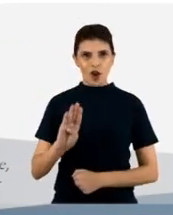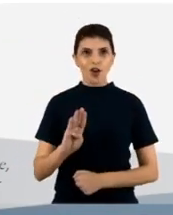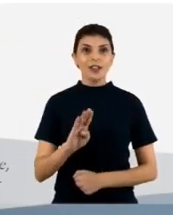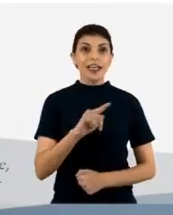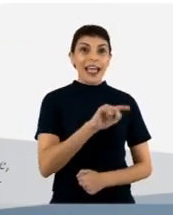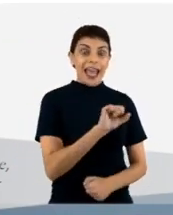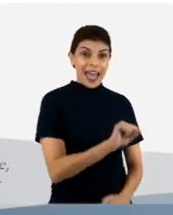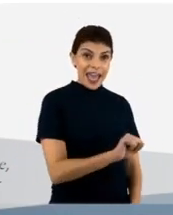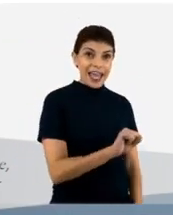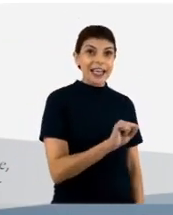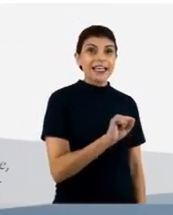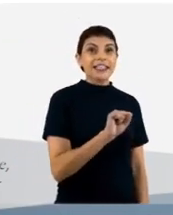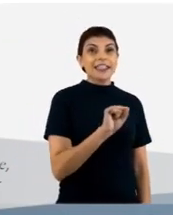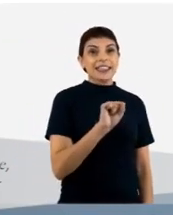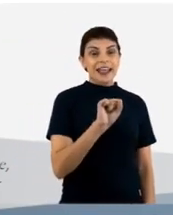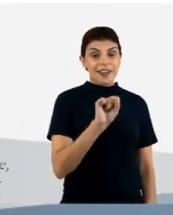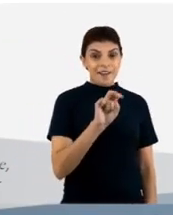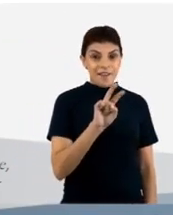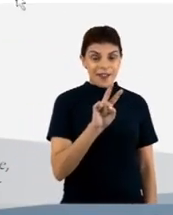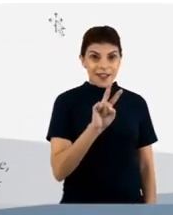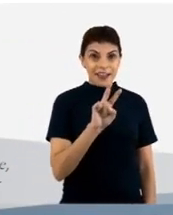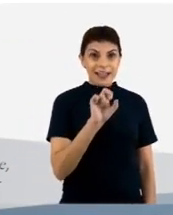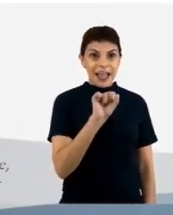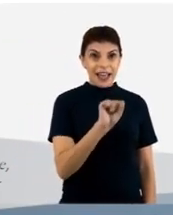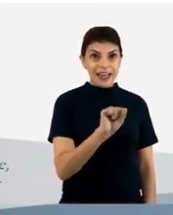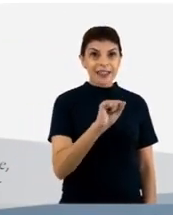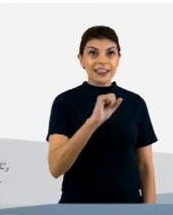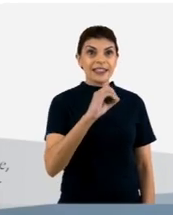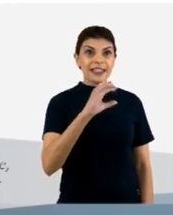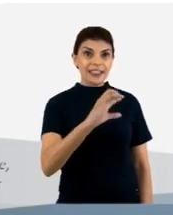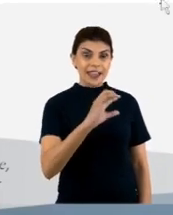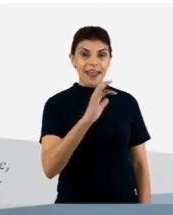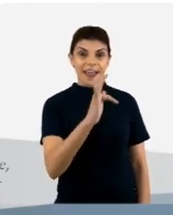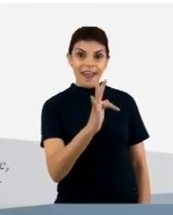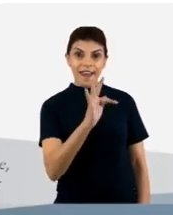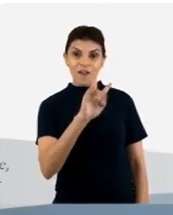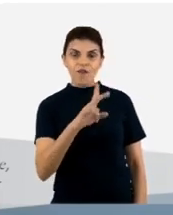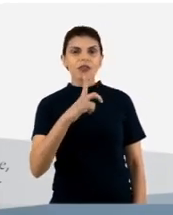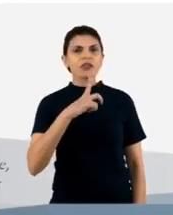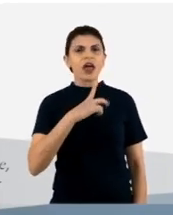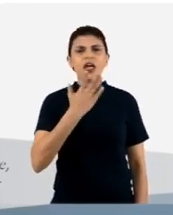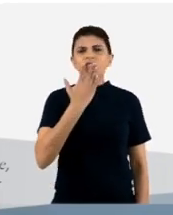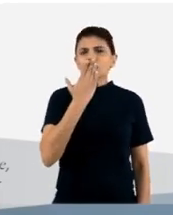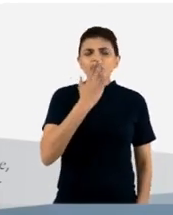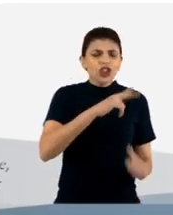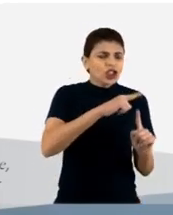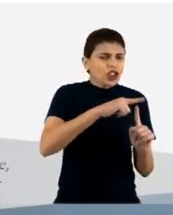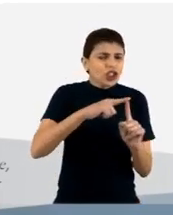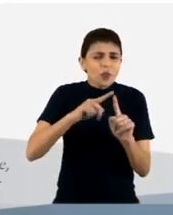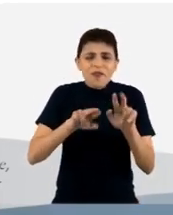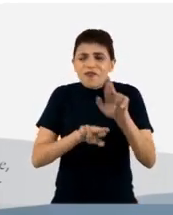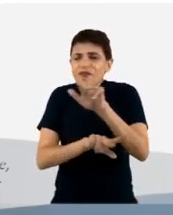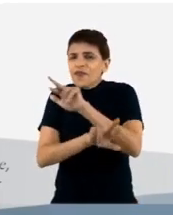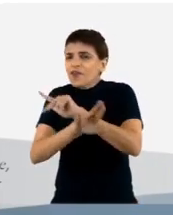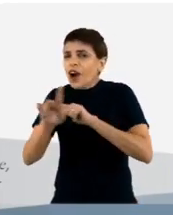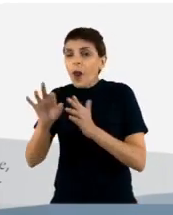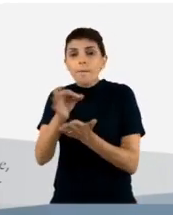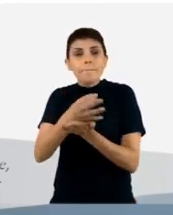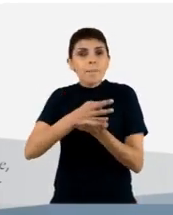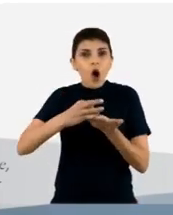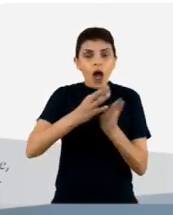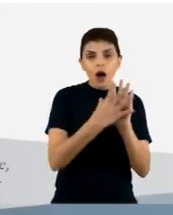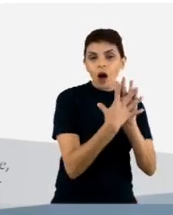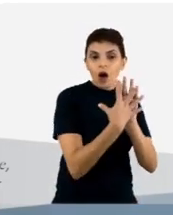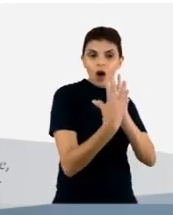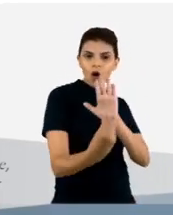a partir desse SCFV nós podemos montar diversos tipos de moléculas que poderão